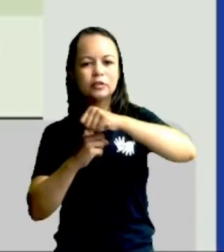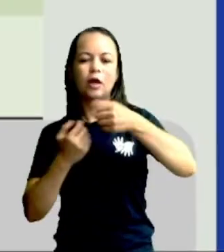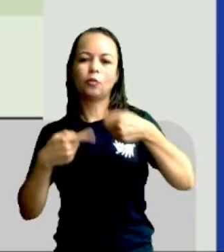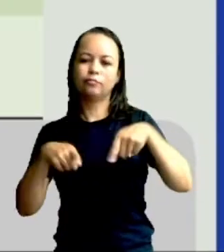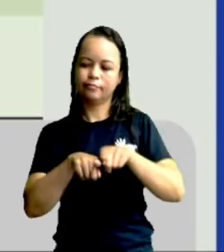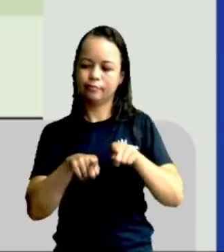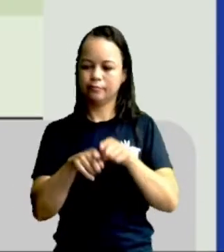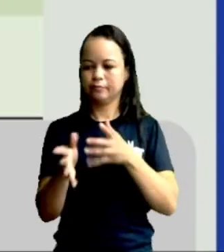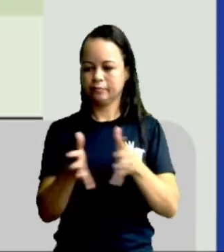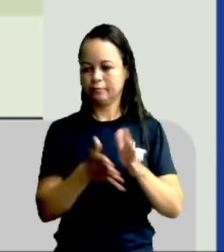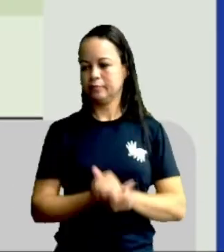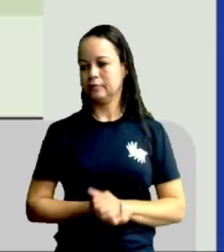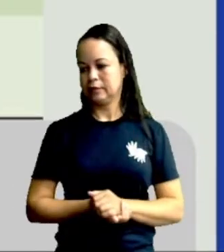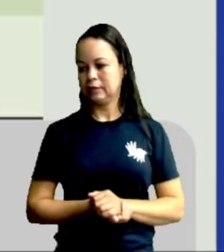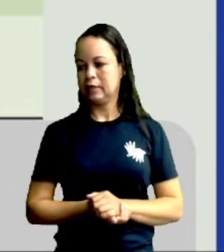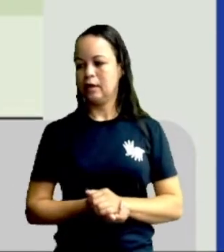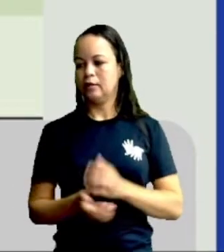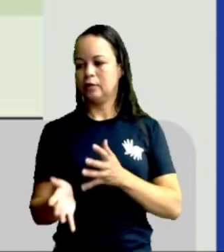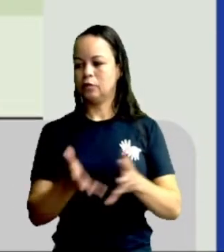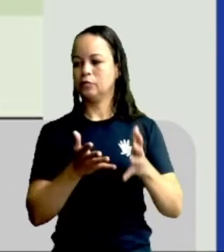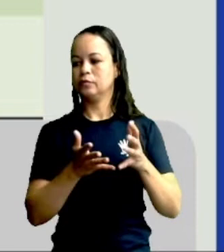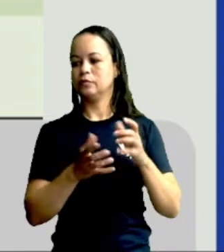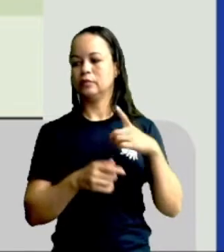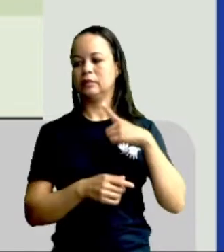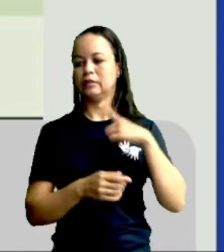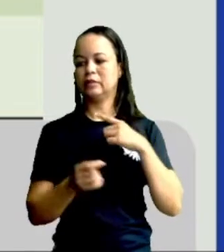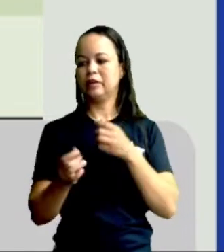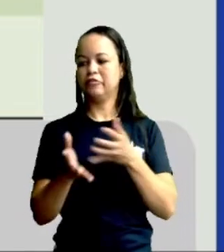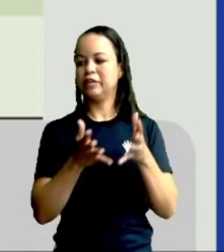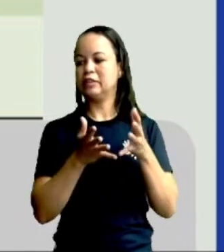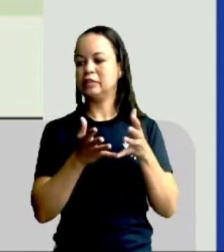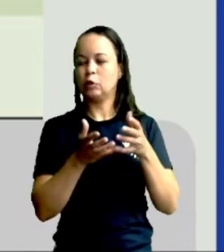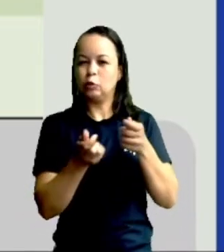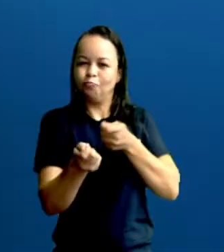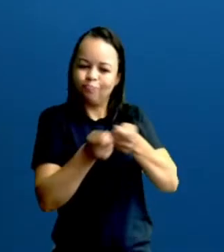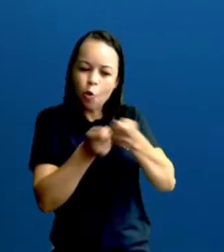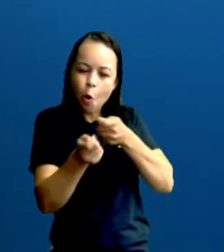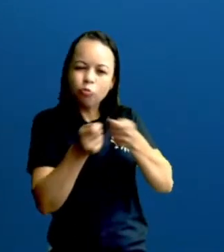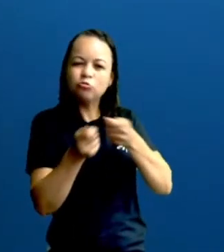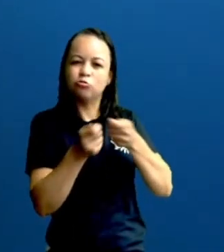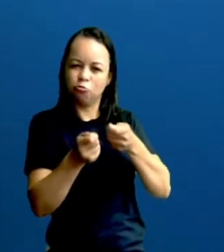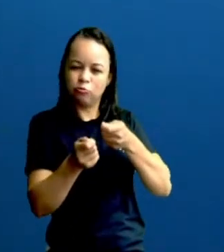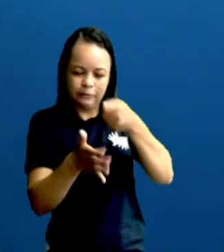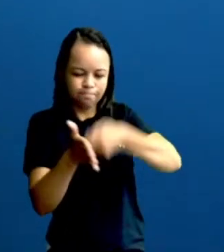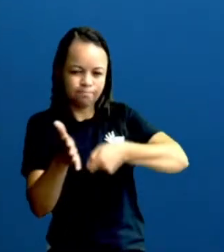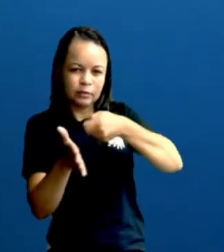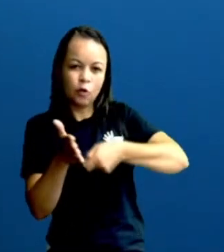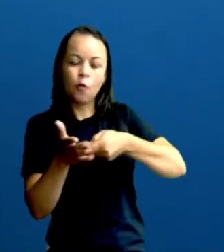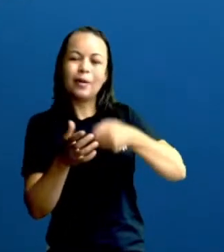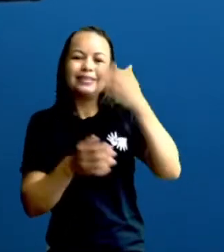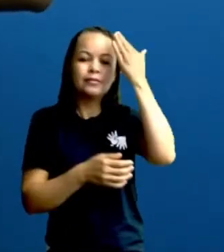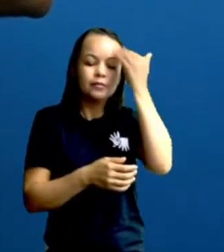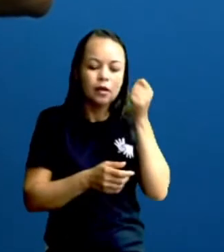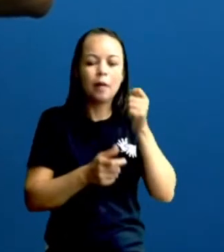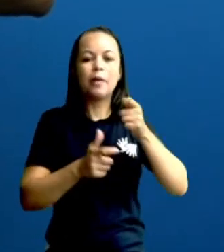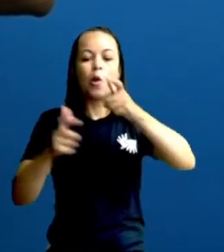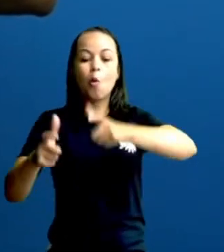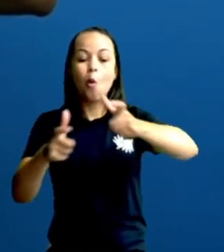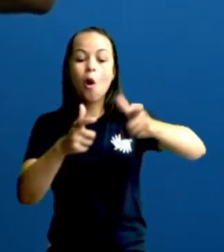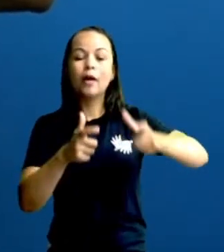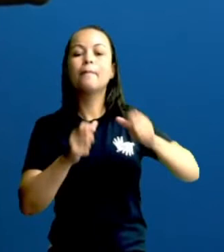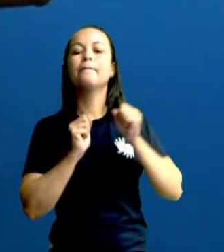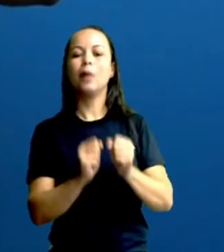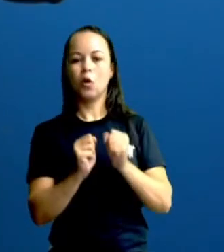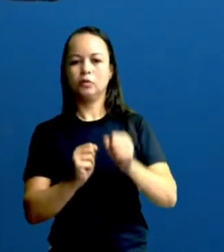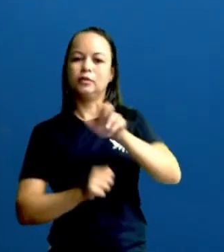livres de mineração. Ou seja, você ter todo um controle, todo um rigor para saber que áreas são essas que podem ser usadas para